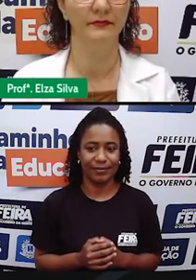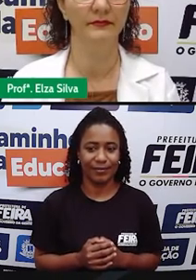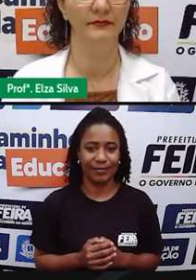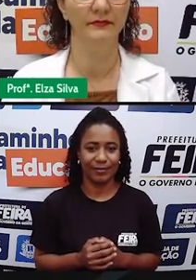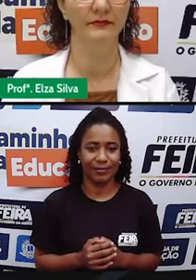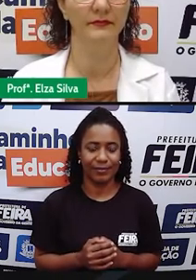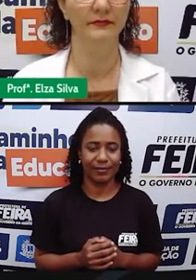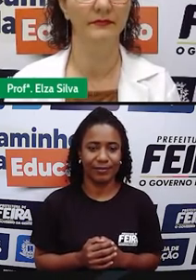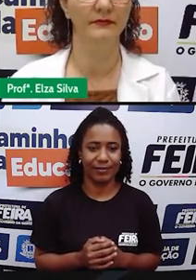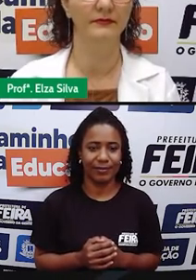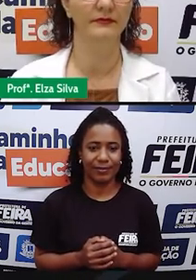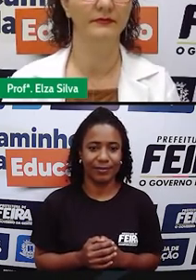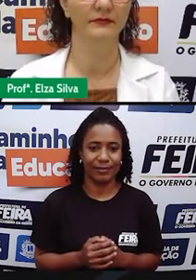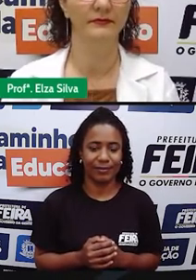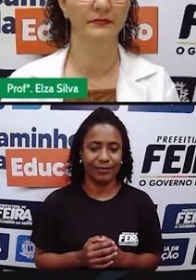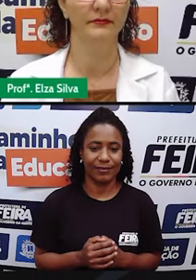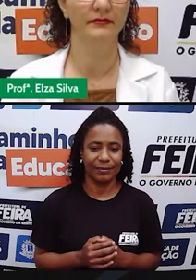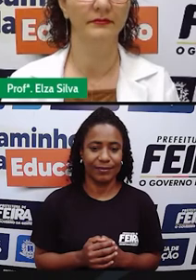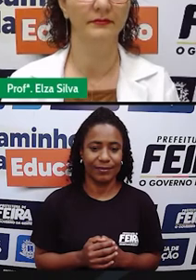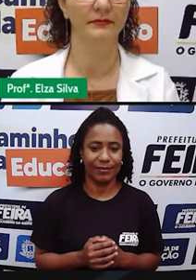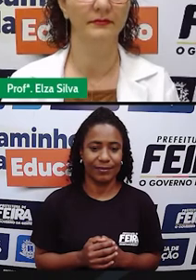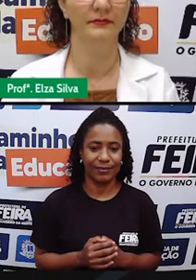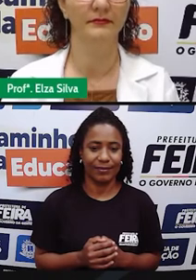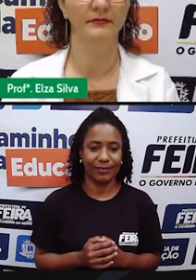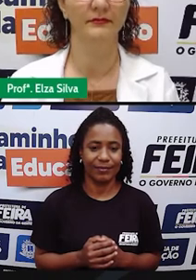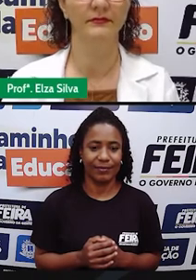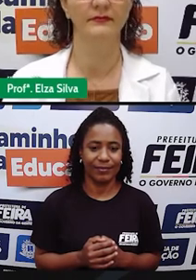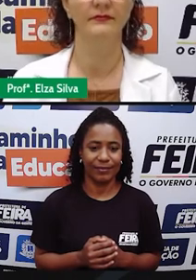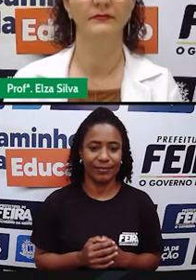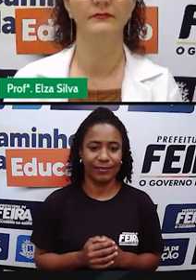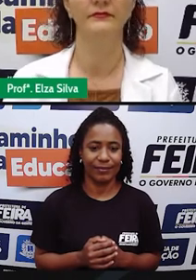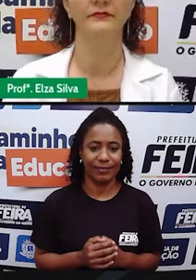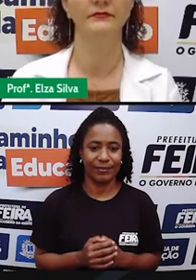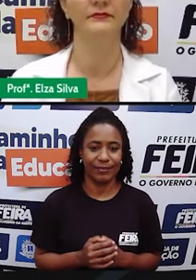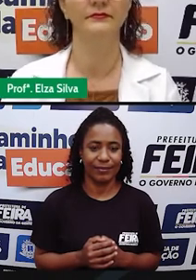violino, guitarra, mandolin, glockenspiel e whistle.